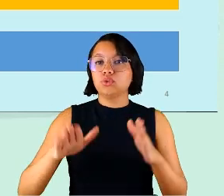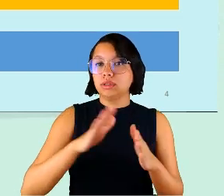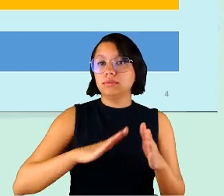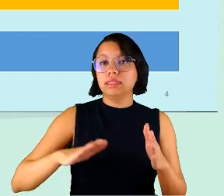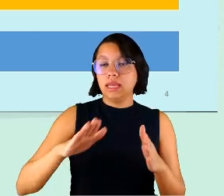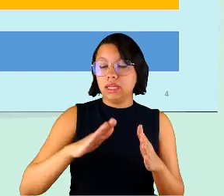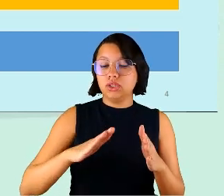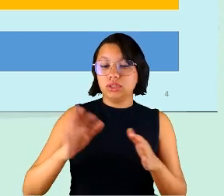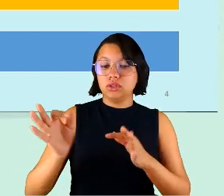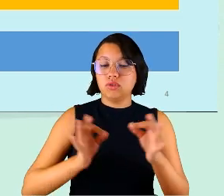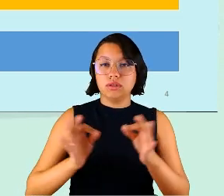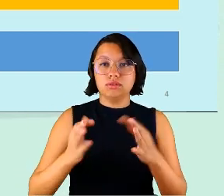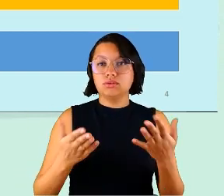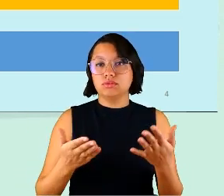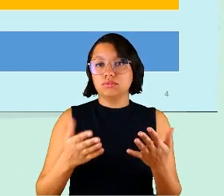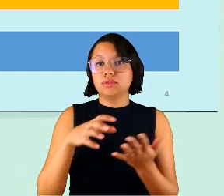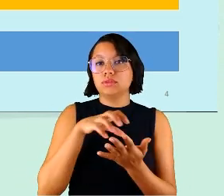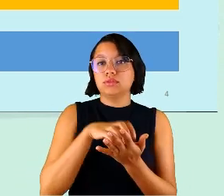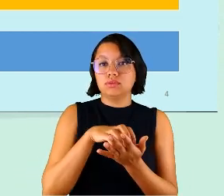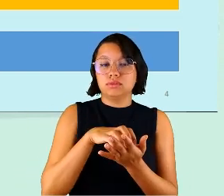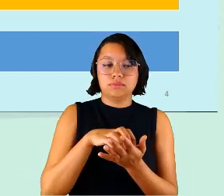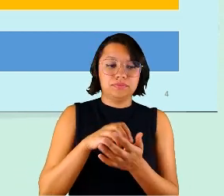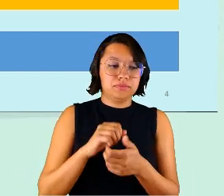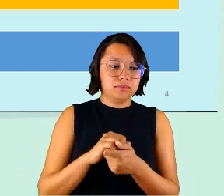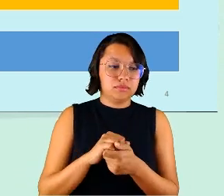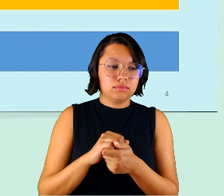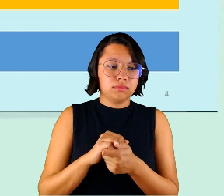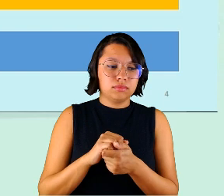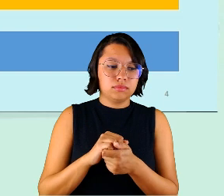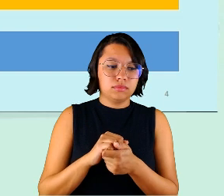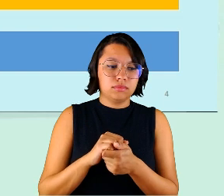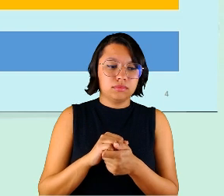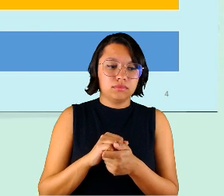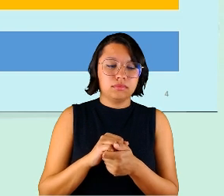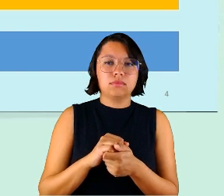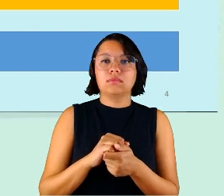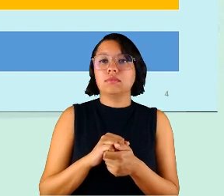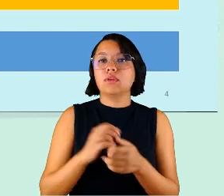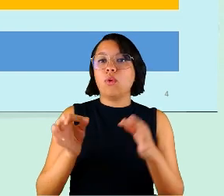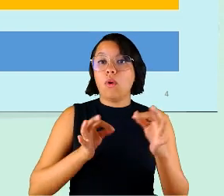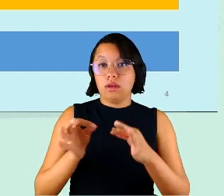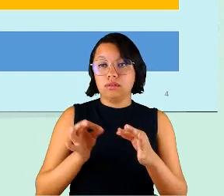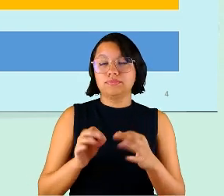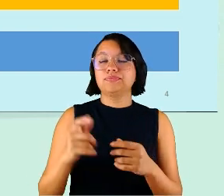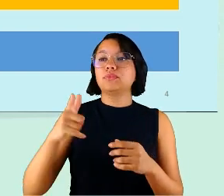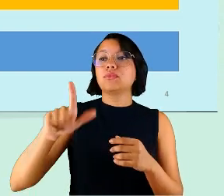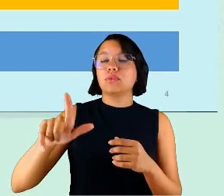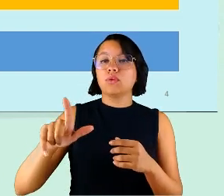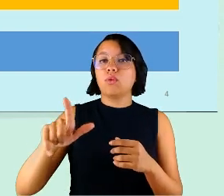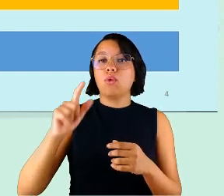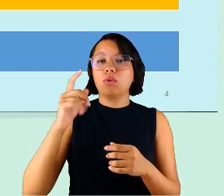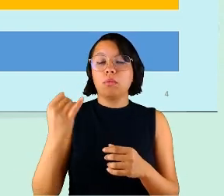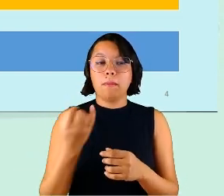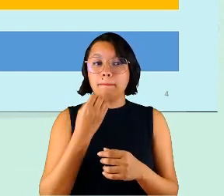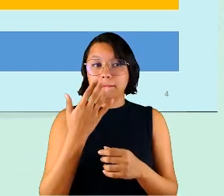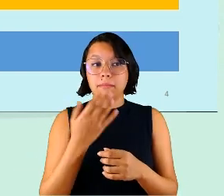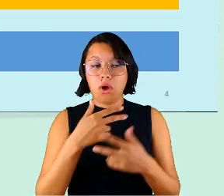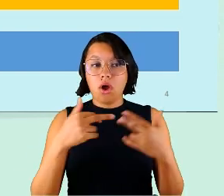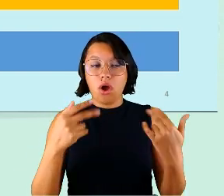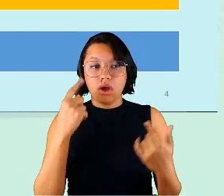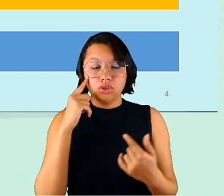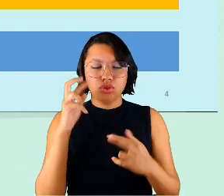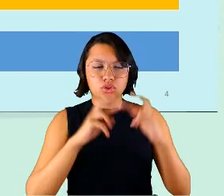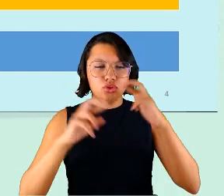organizações, organização, e uma outra vantagem extremamente importante que nós observamos também nesse